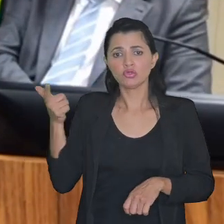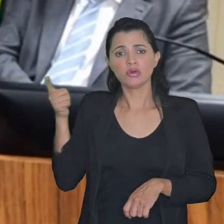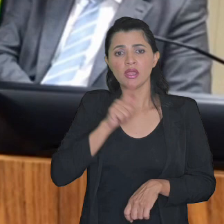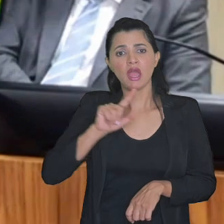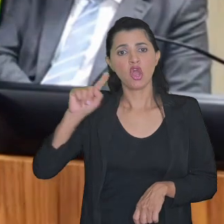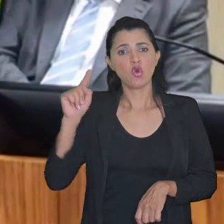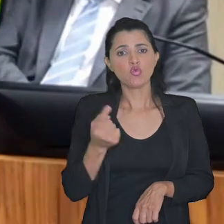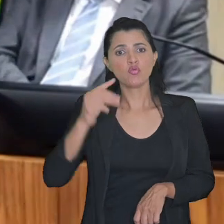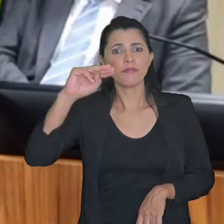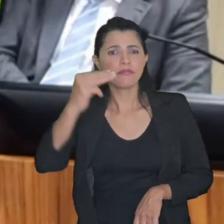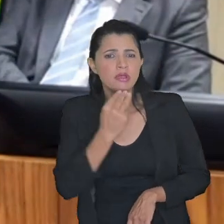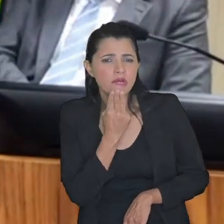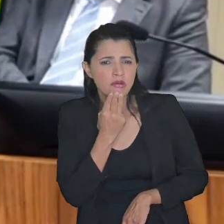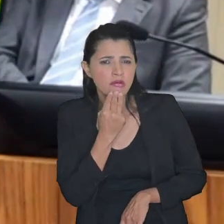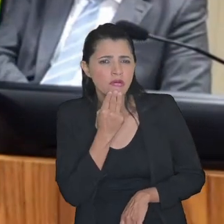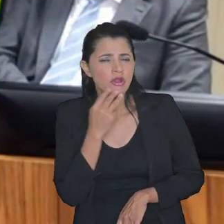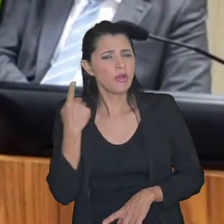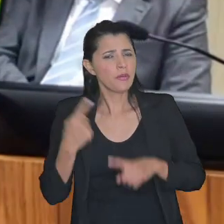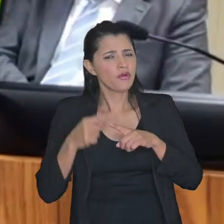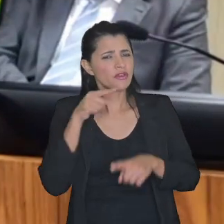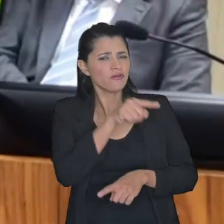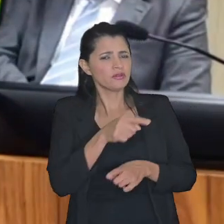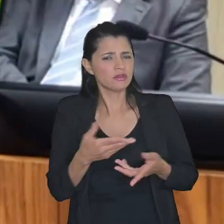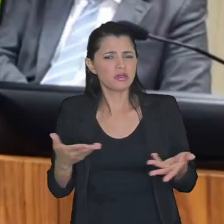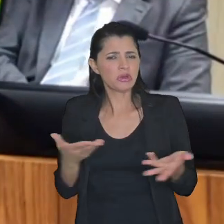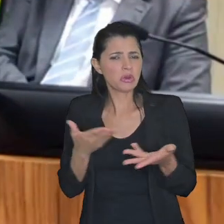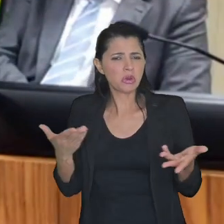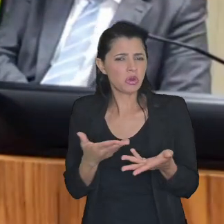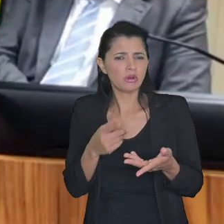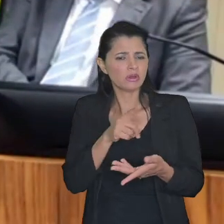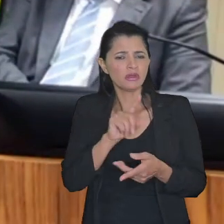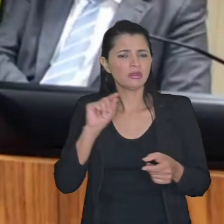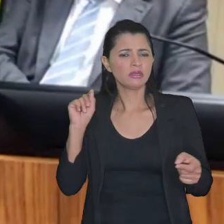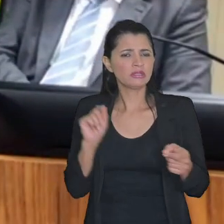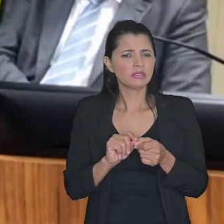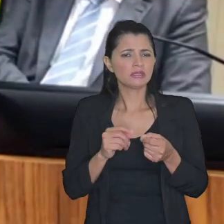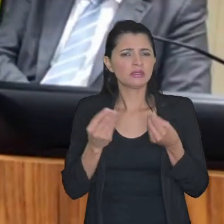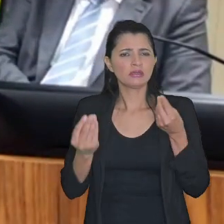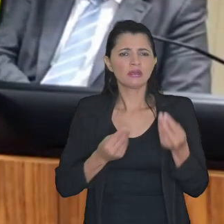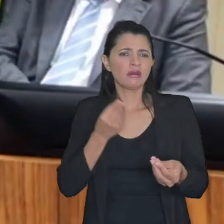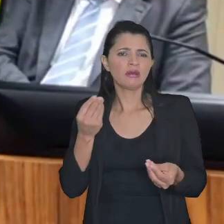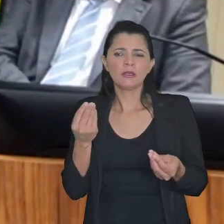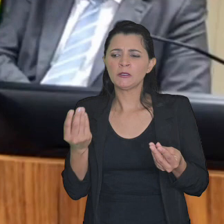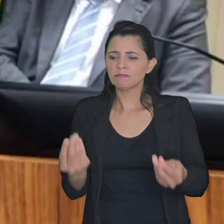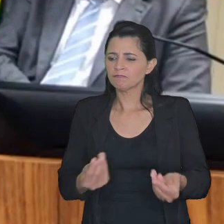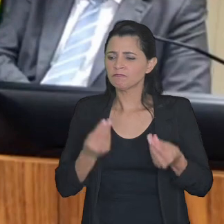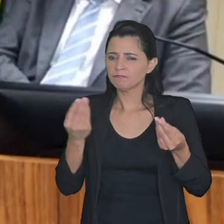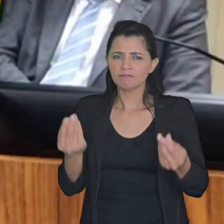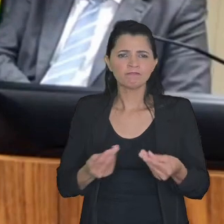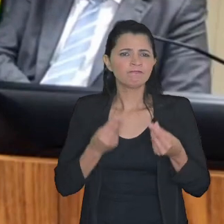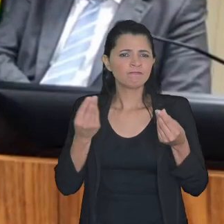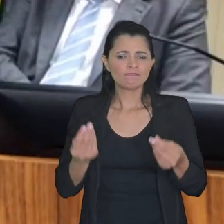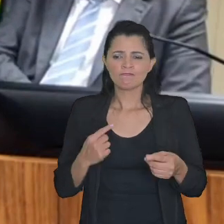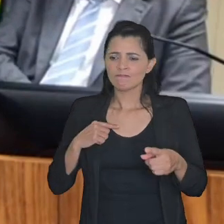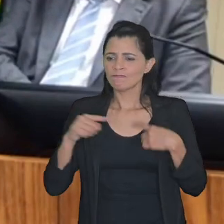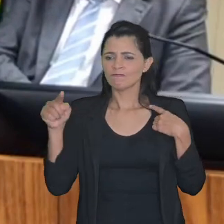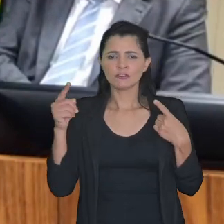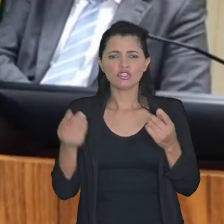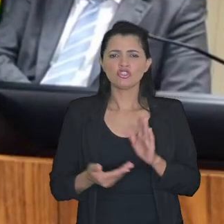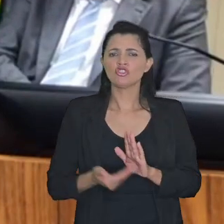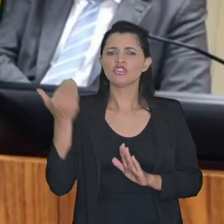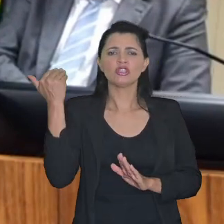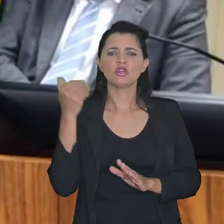bilhão por que que você está agora fazendo um um um desencaixe